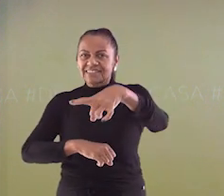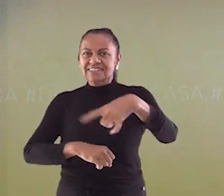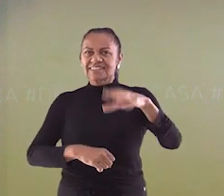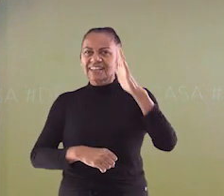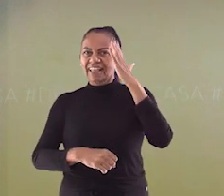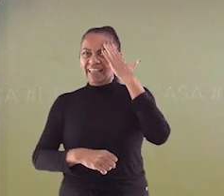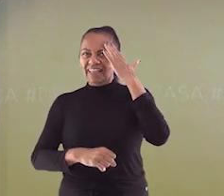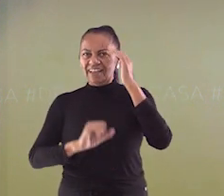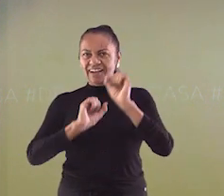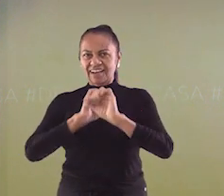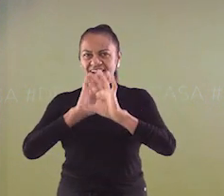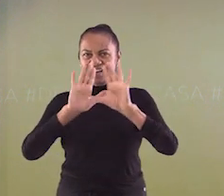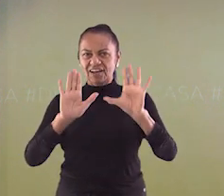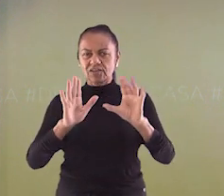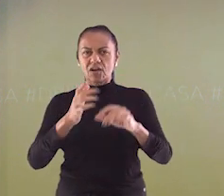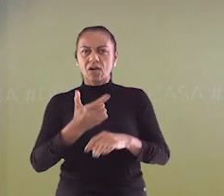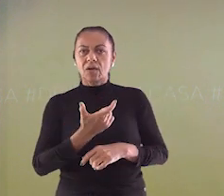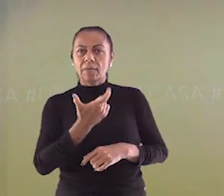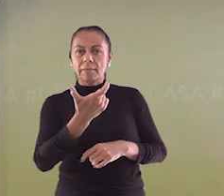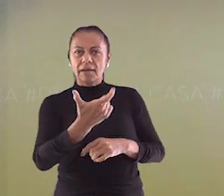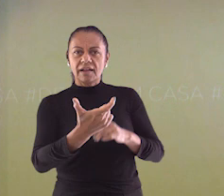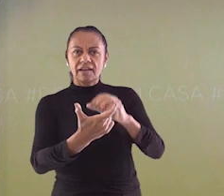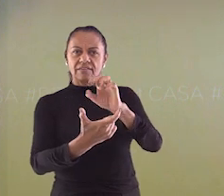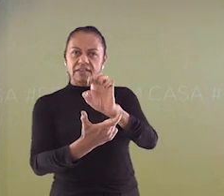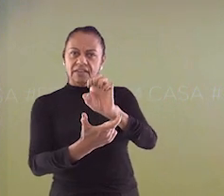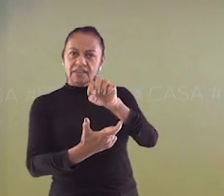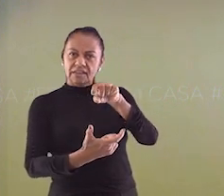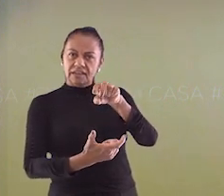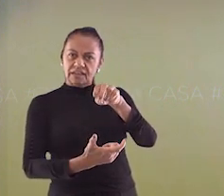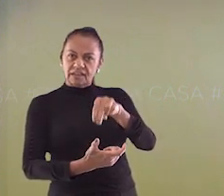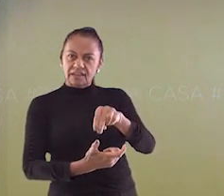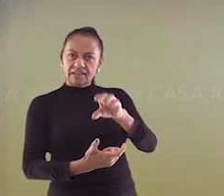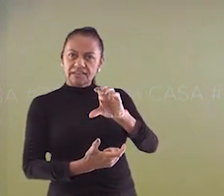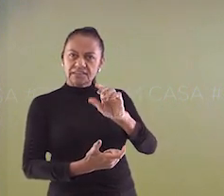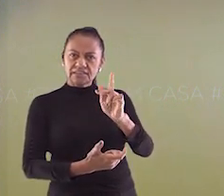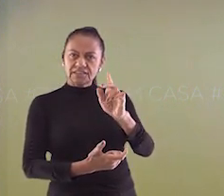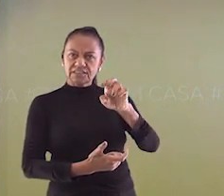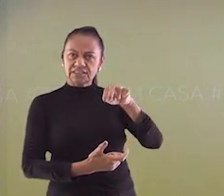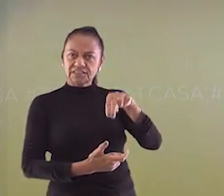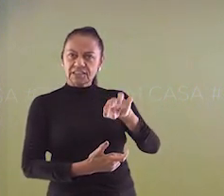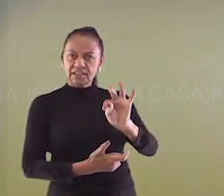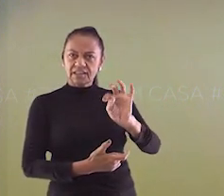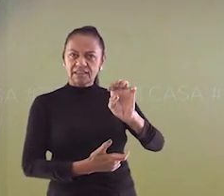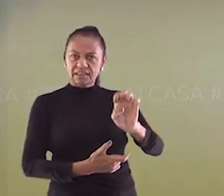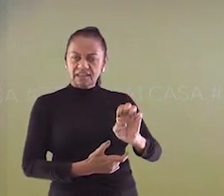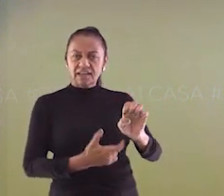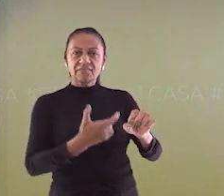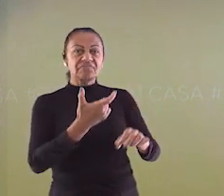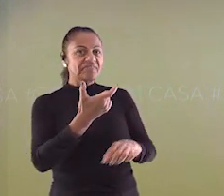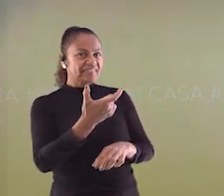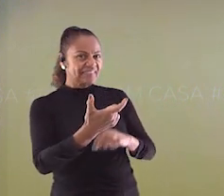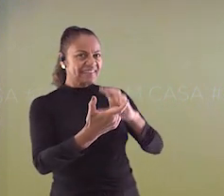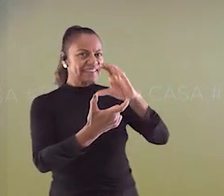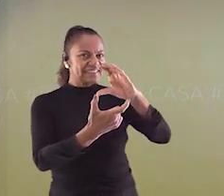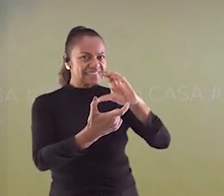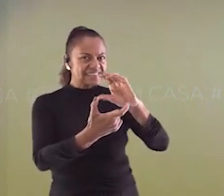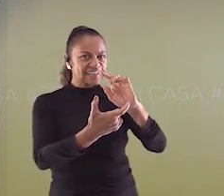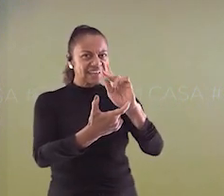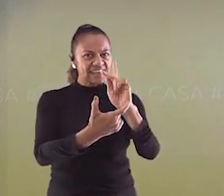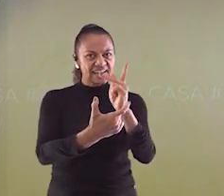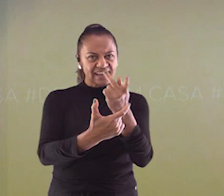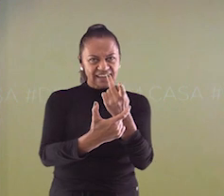vocês compreenderem melhor. Observem a palavra ENCHENTE. As letras CH